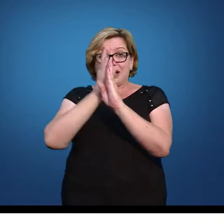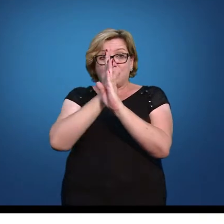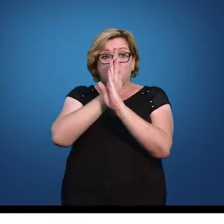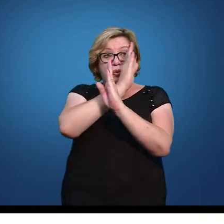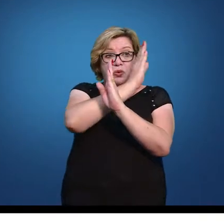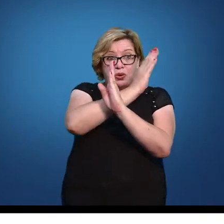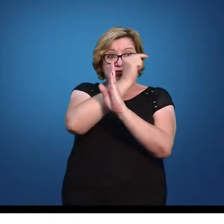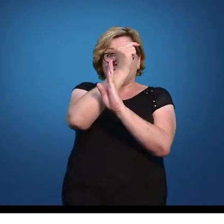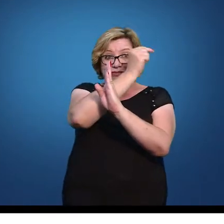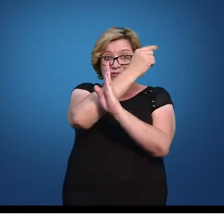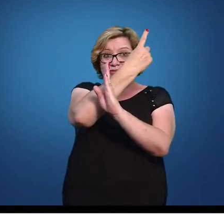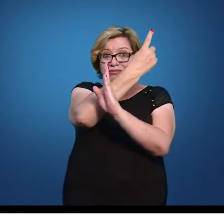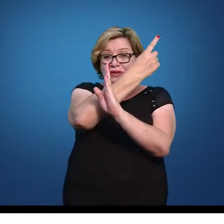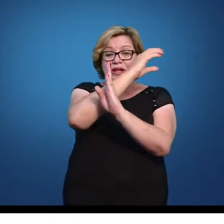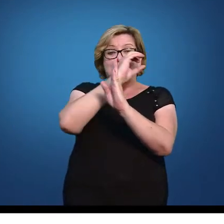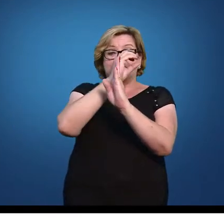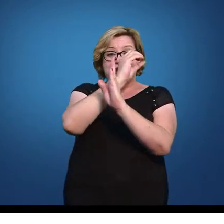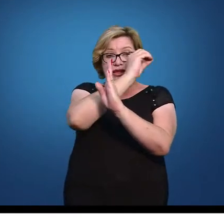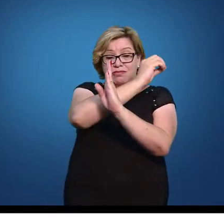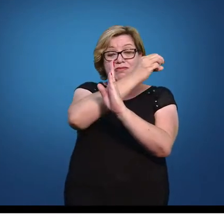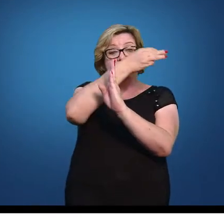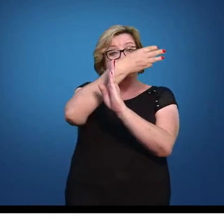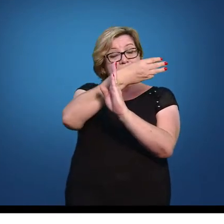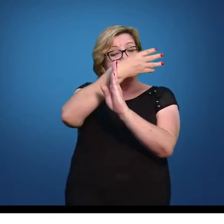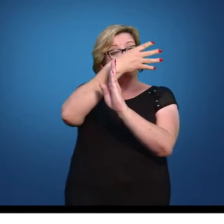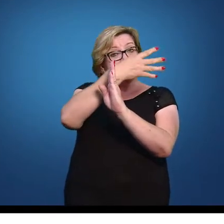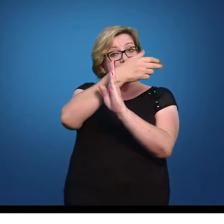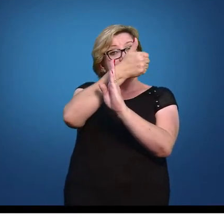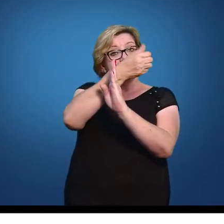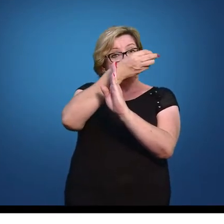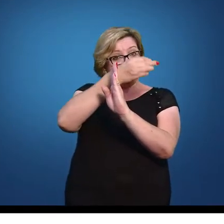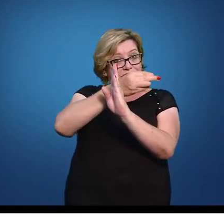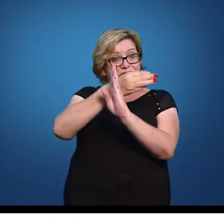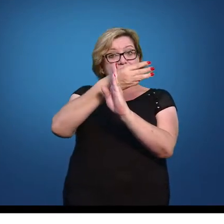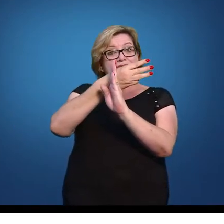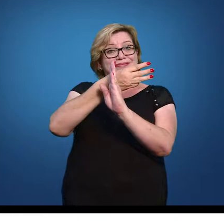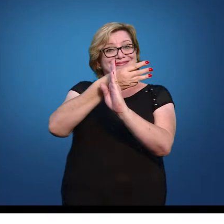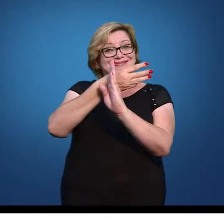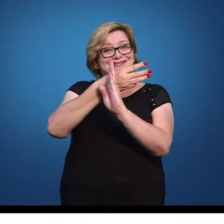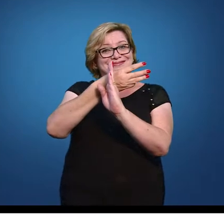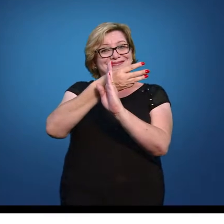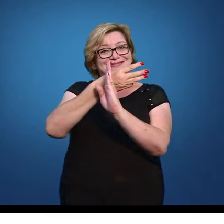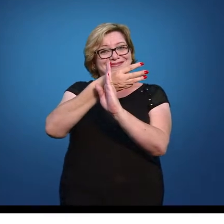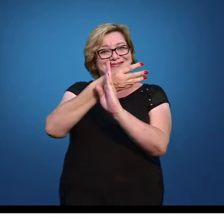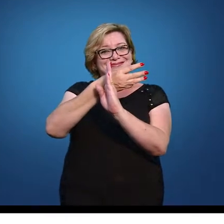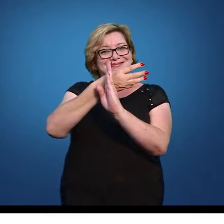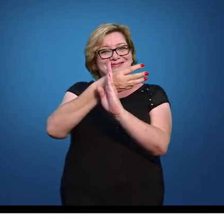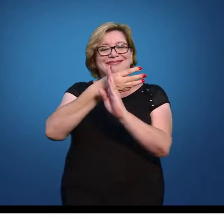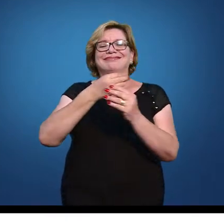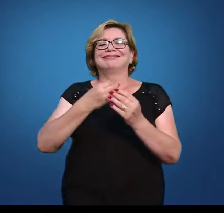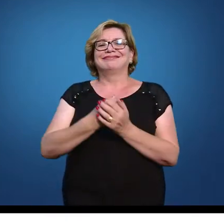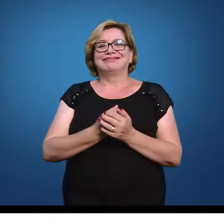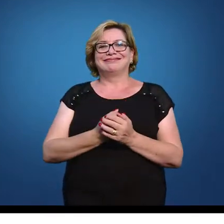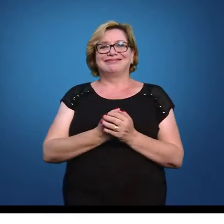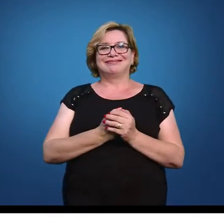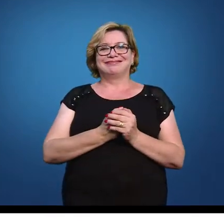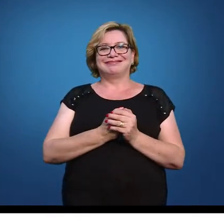curva ser simétrica, do 0 ao menos 1 também corresponde a 0 34 13.